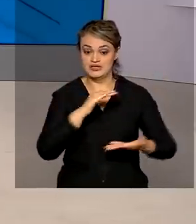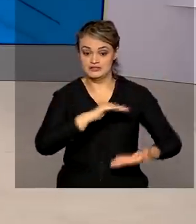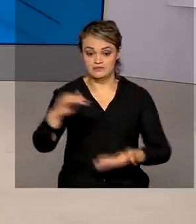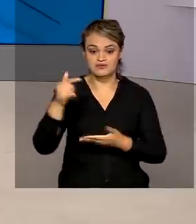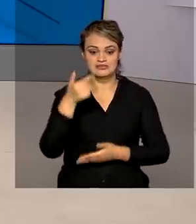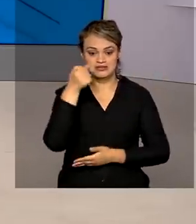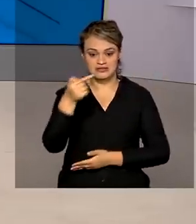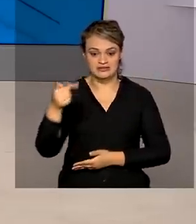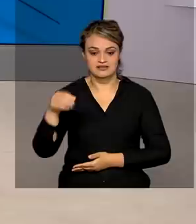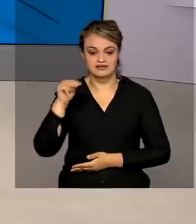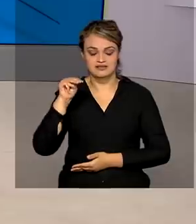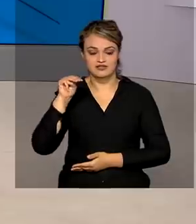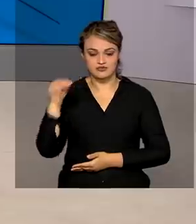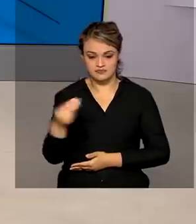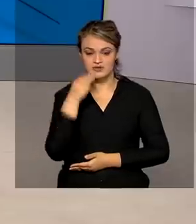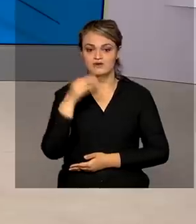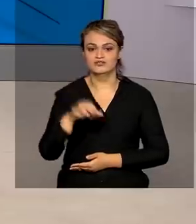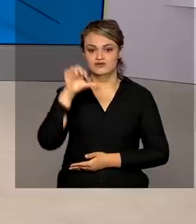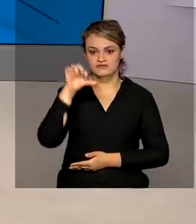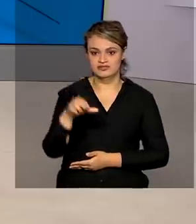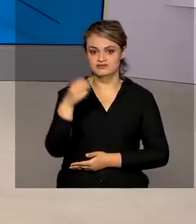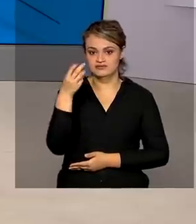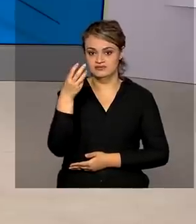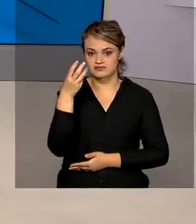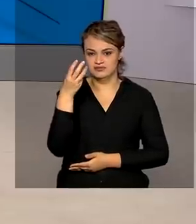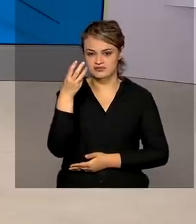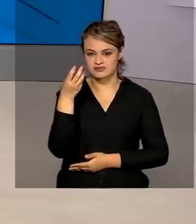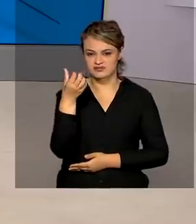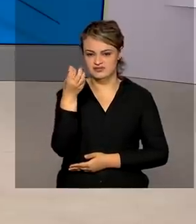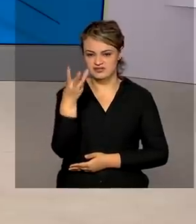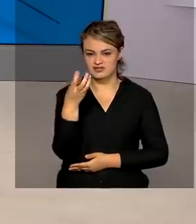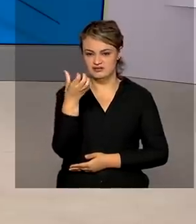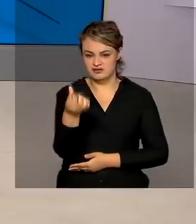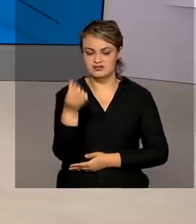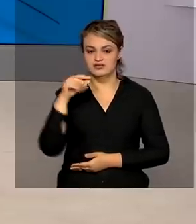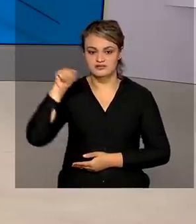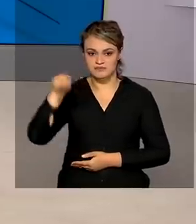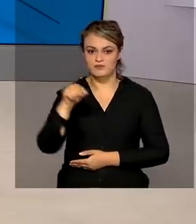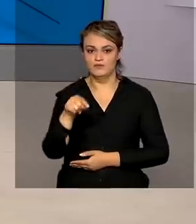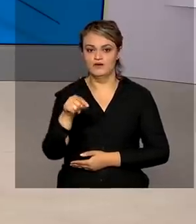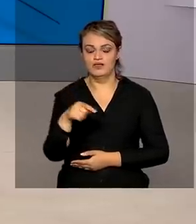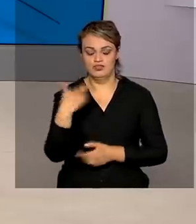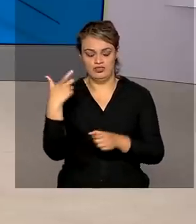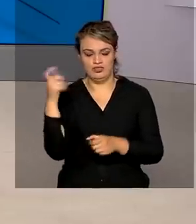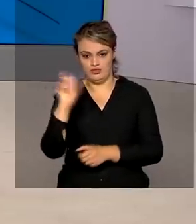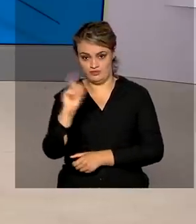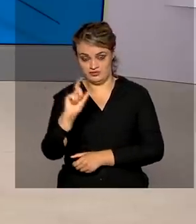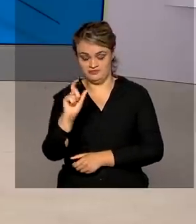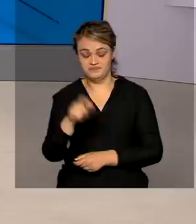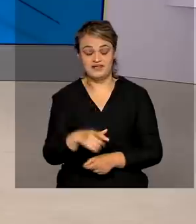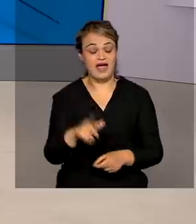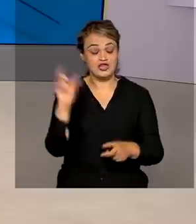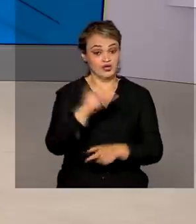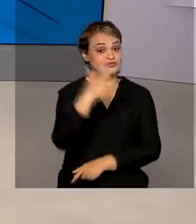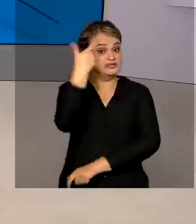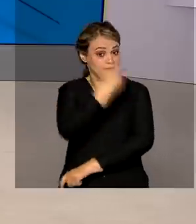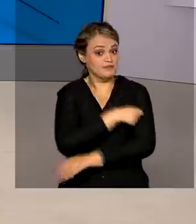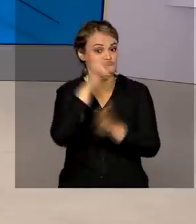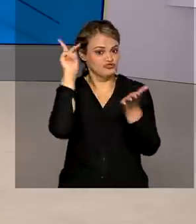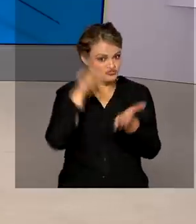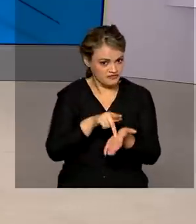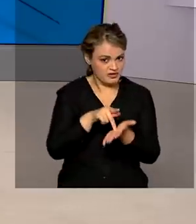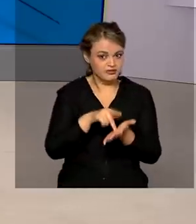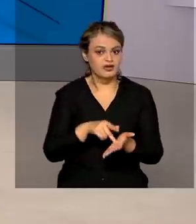.936.143 doses de vacinas contra a Covid-19. As doses aplicadas